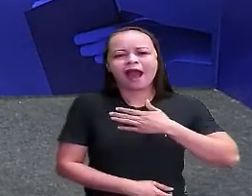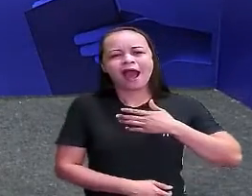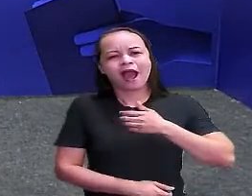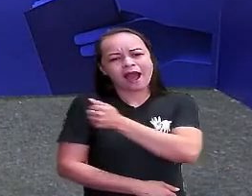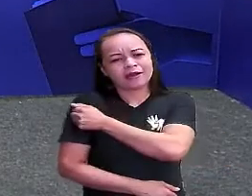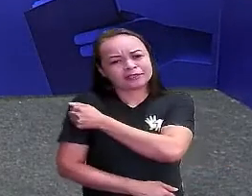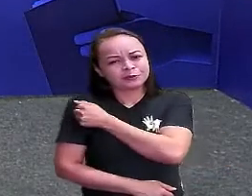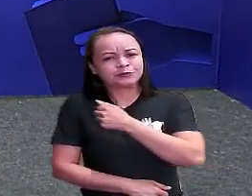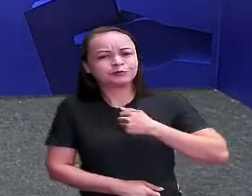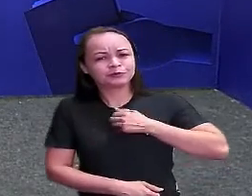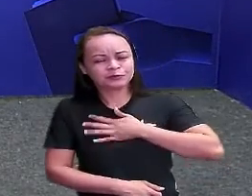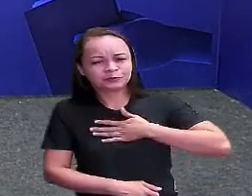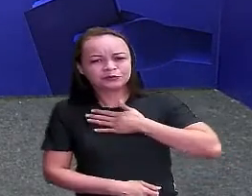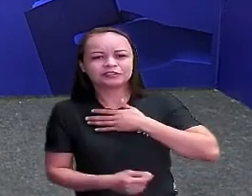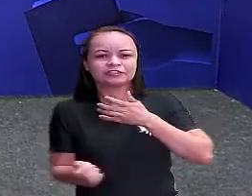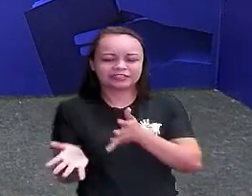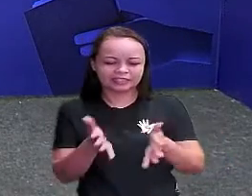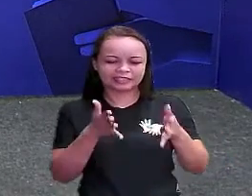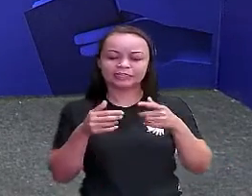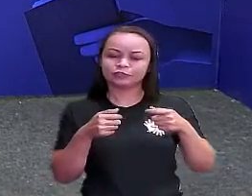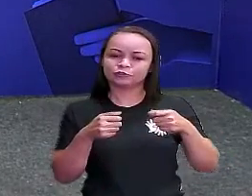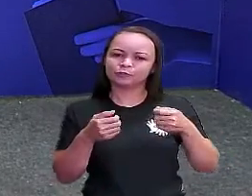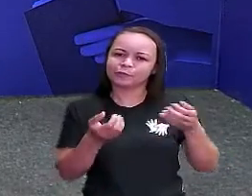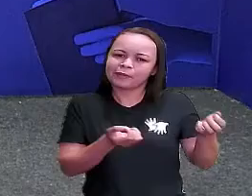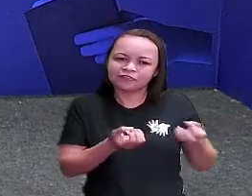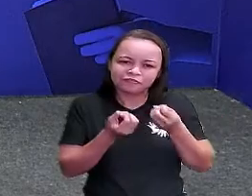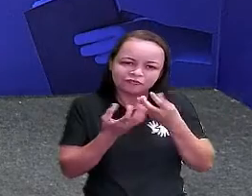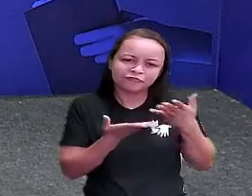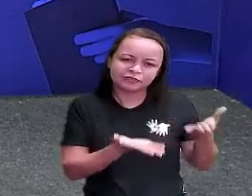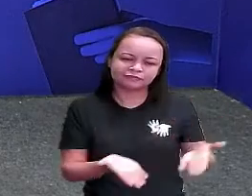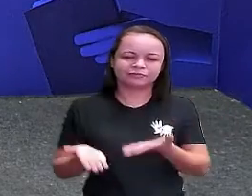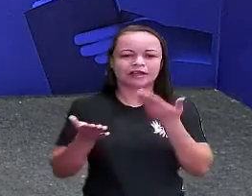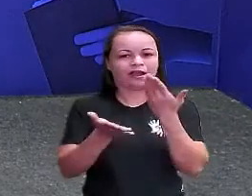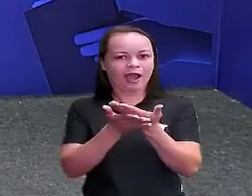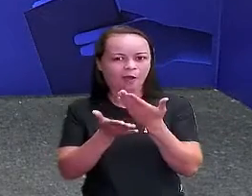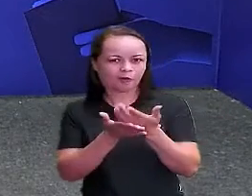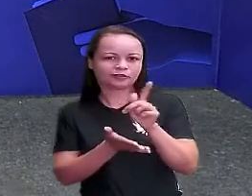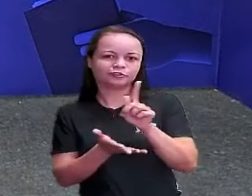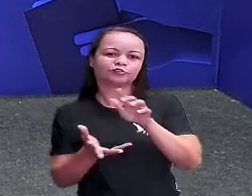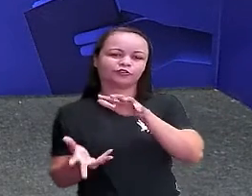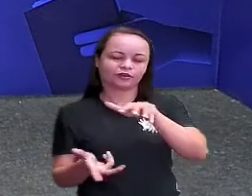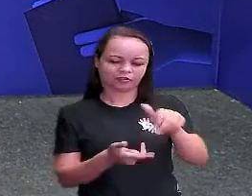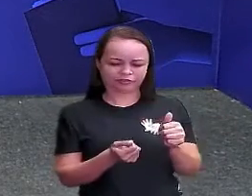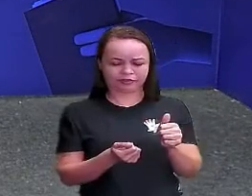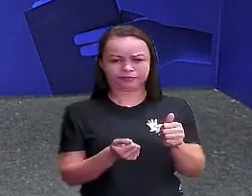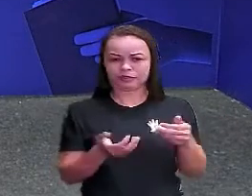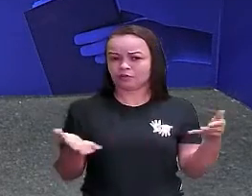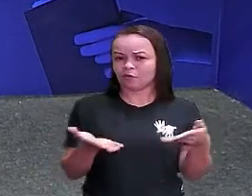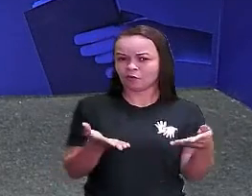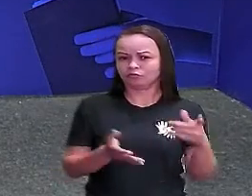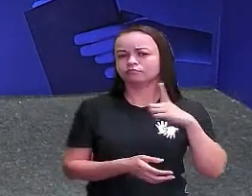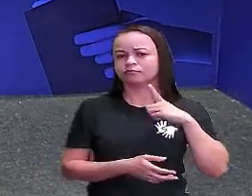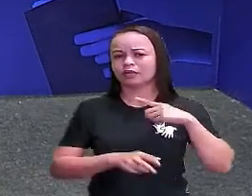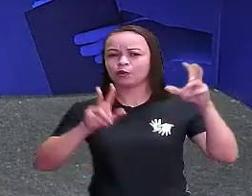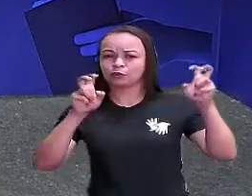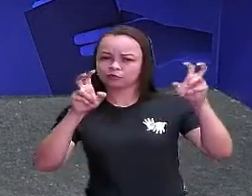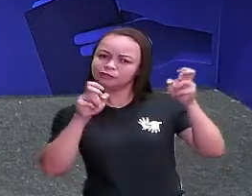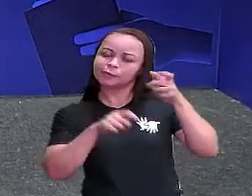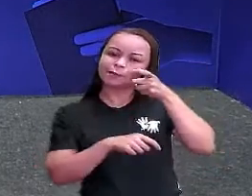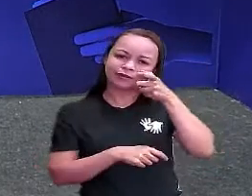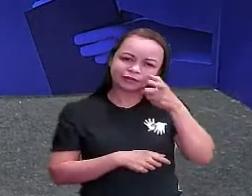Geografia Estão preparados? Hoje a tem um tema bastante interessante Que a gente vai